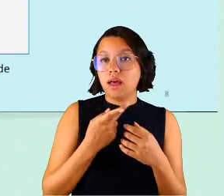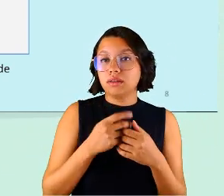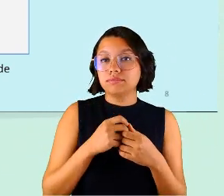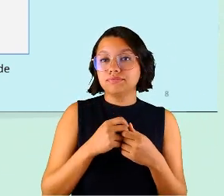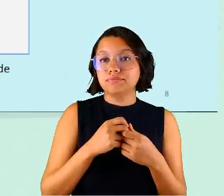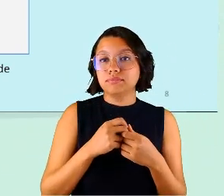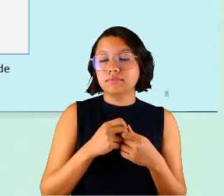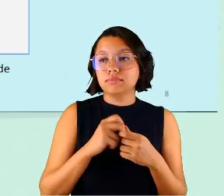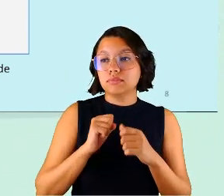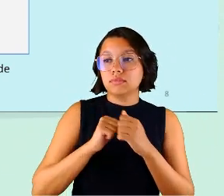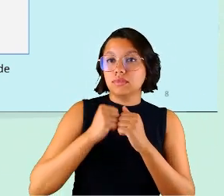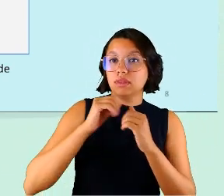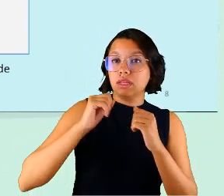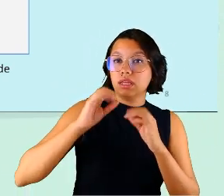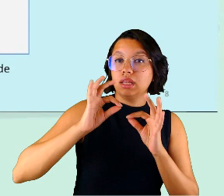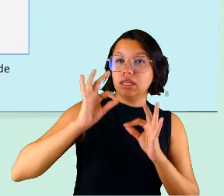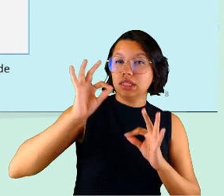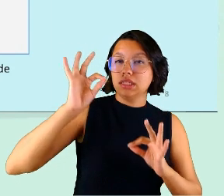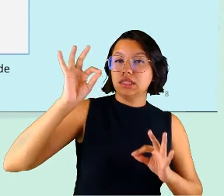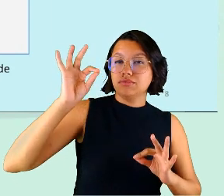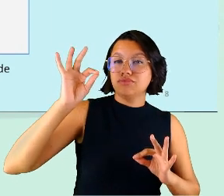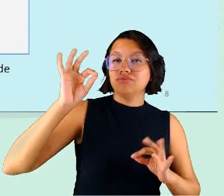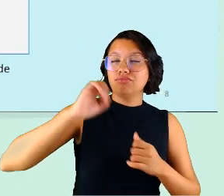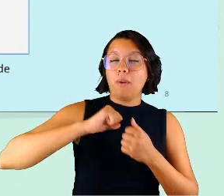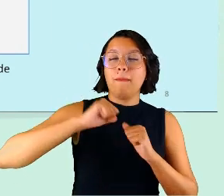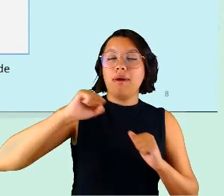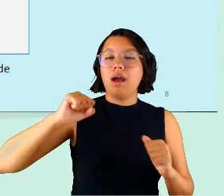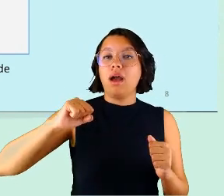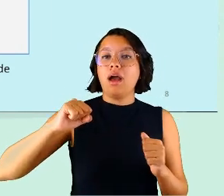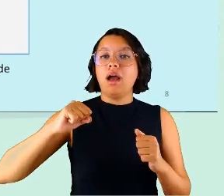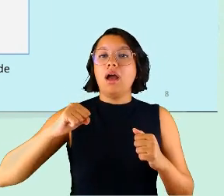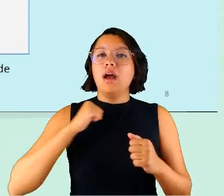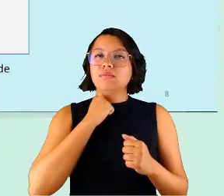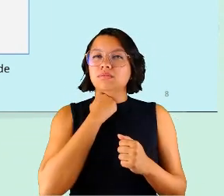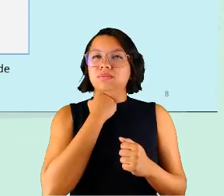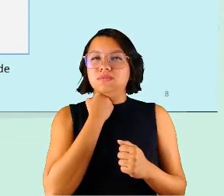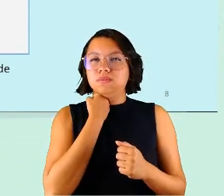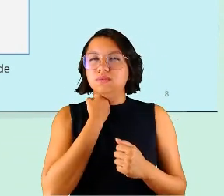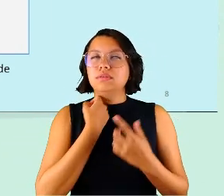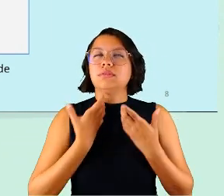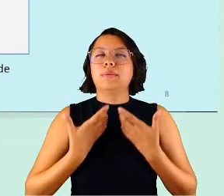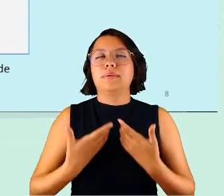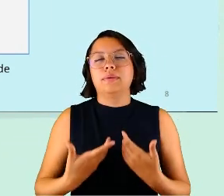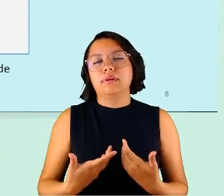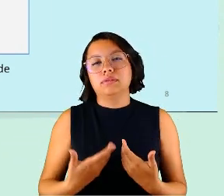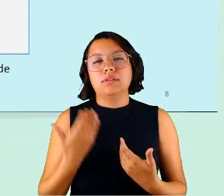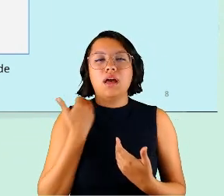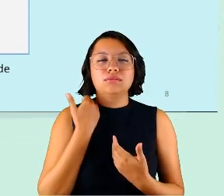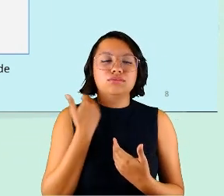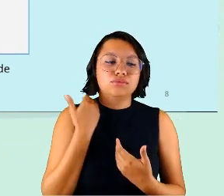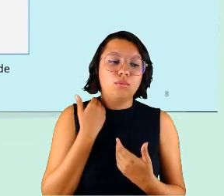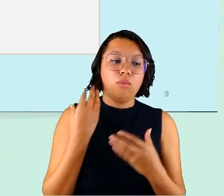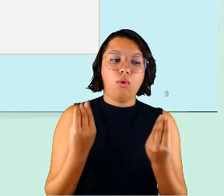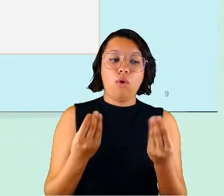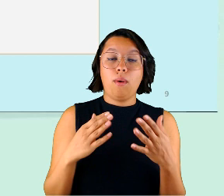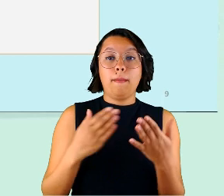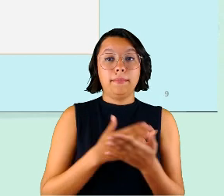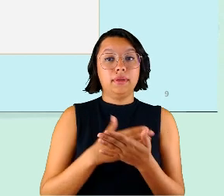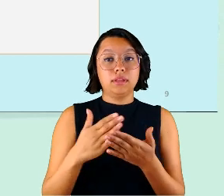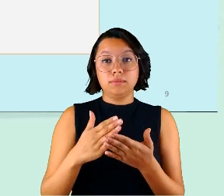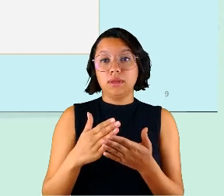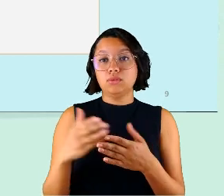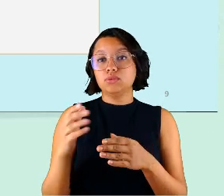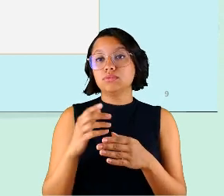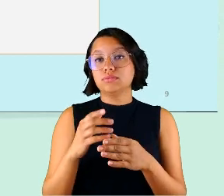de crescimento de estresse e de exaustão principalmente nesse período inicial mas aí